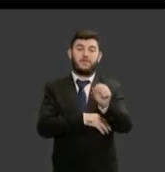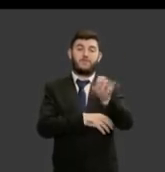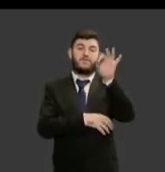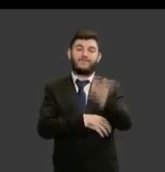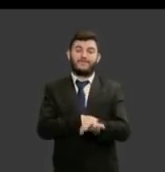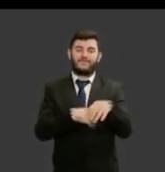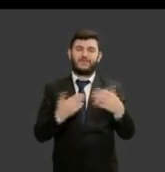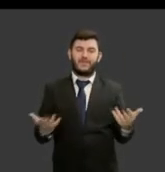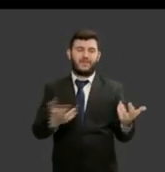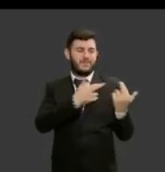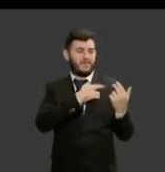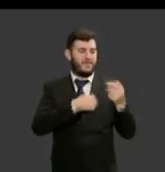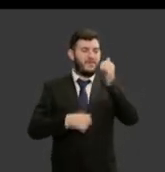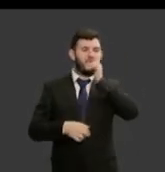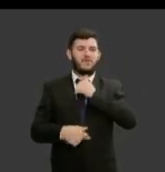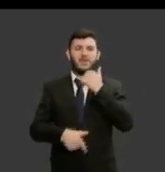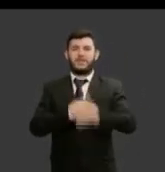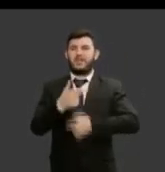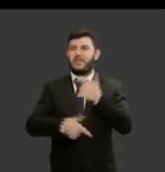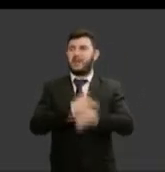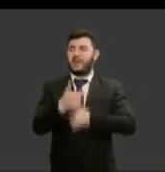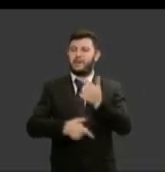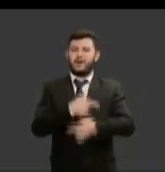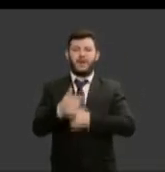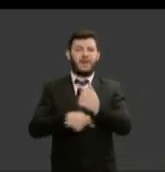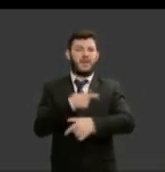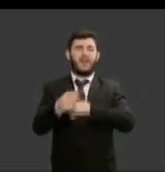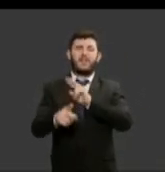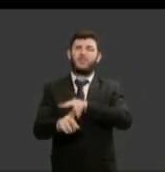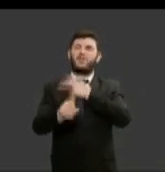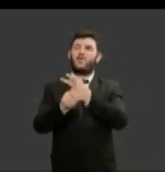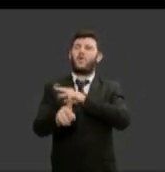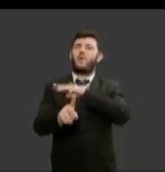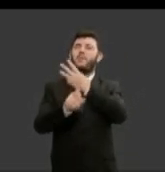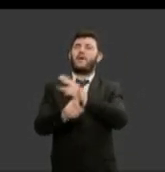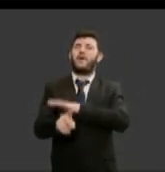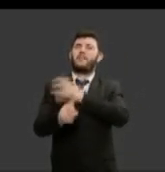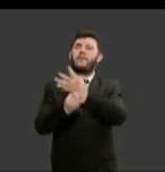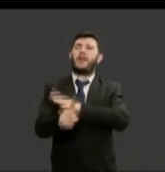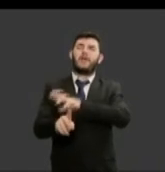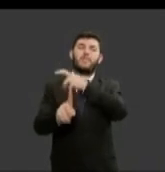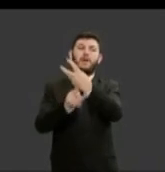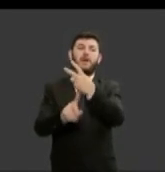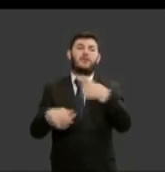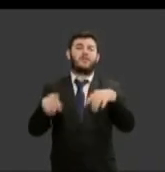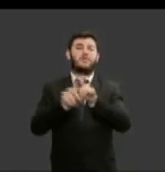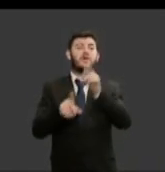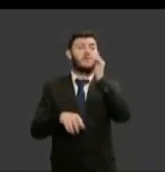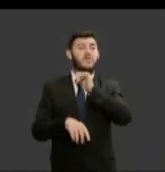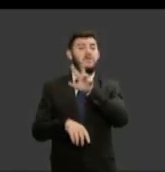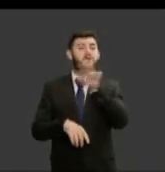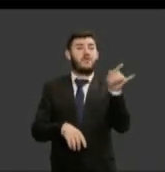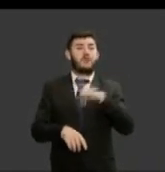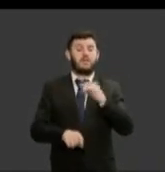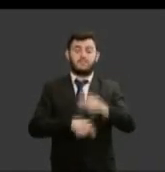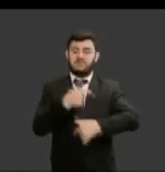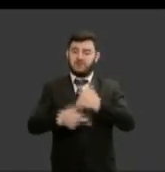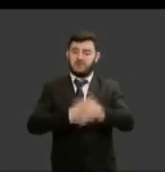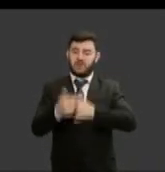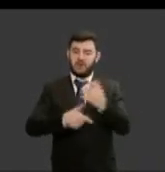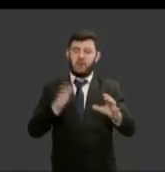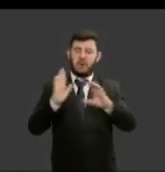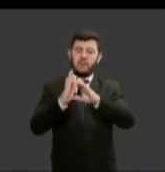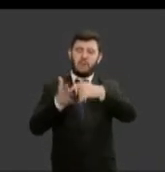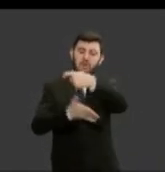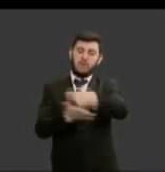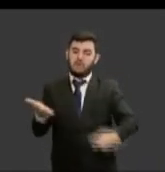ela se esforçar trabalhar em dupla tripla jornada prestar um concurso público e ingressar no serviço público